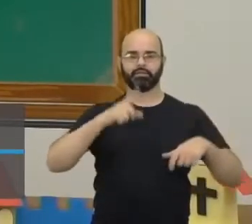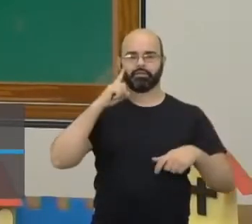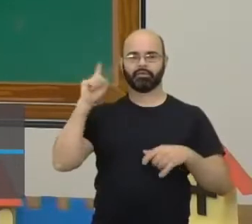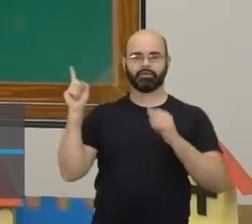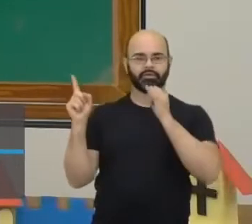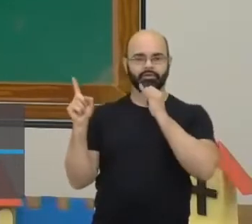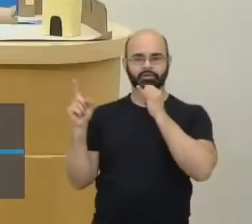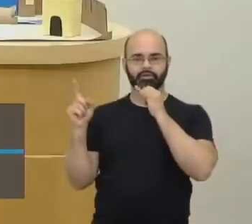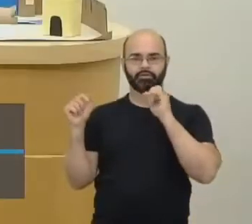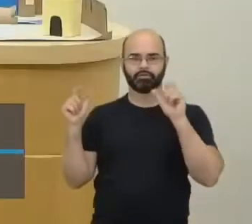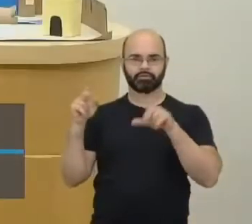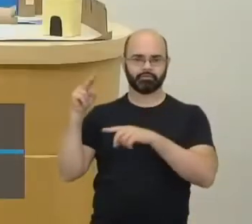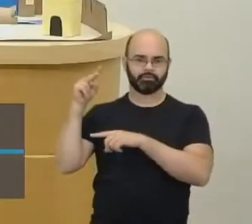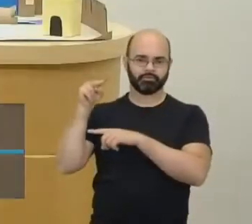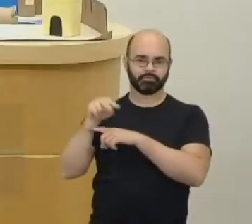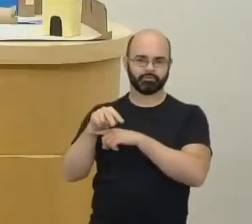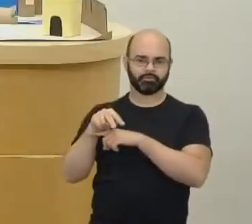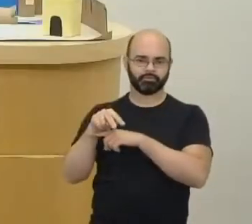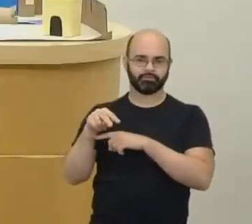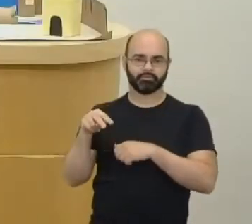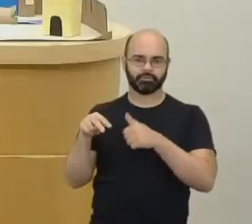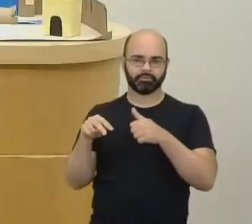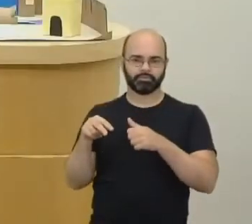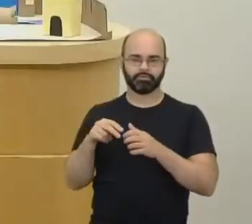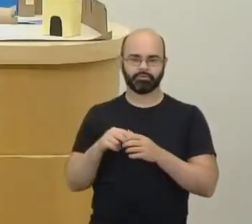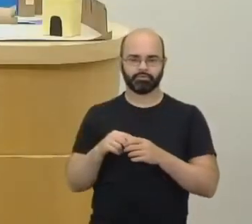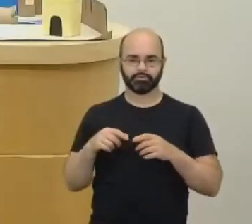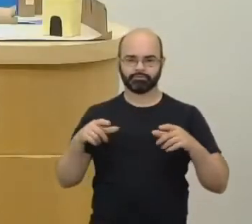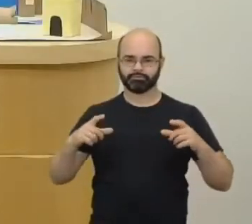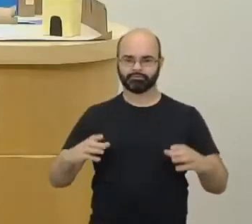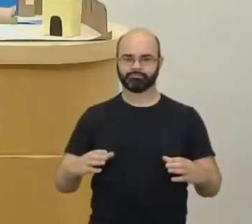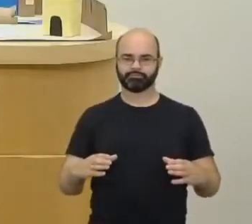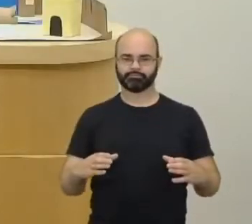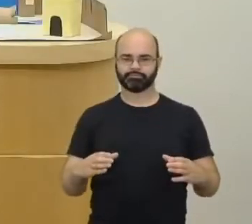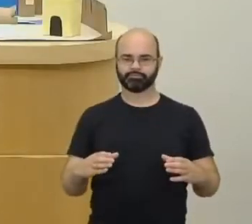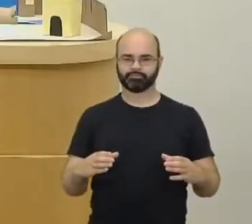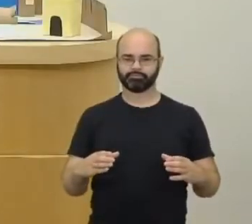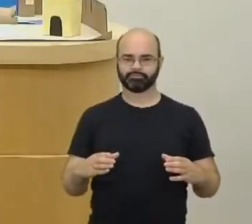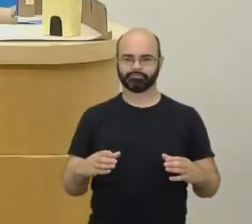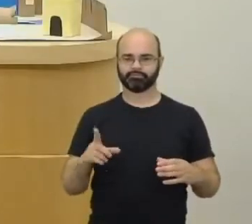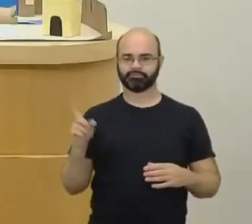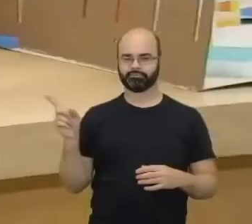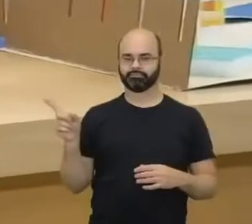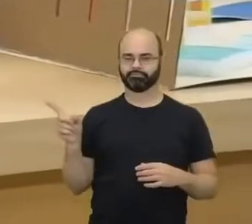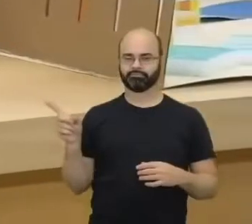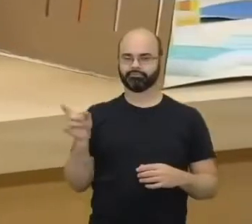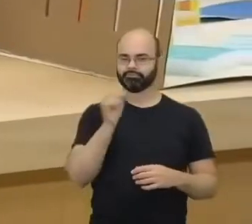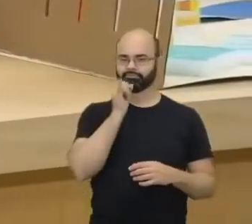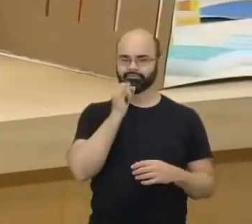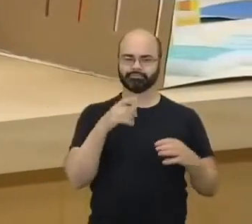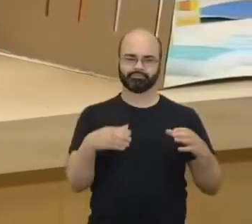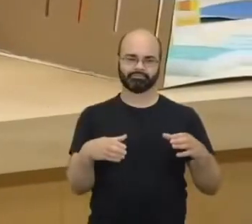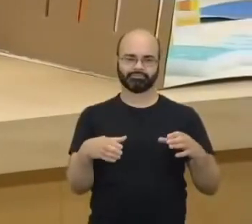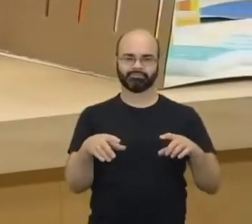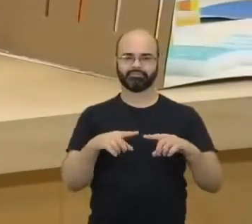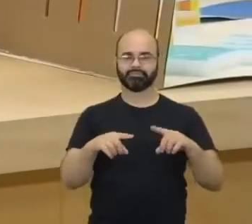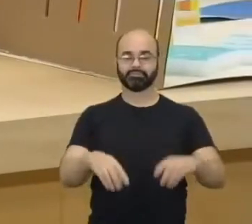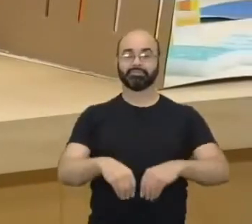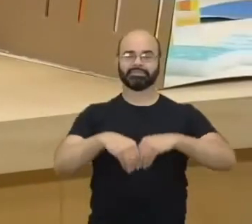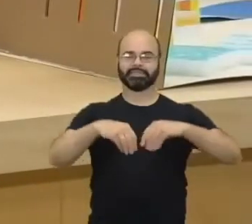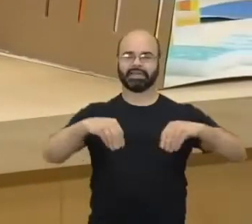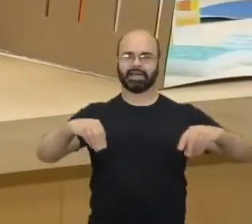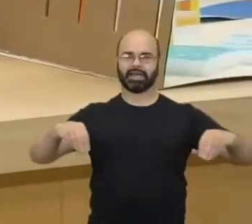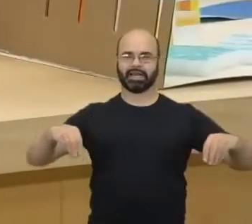eu vou pedir para mostrar, ó, aqui vai representar um pedaço grande de terra